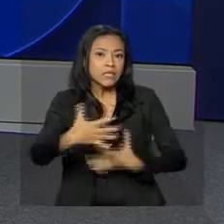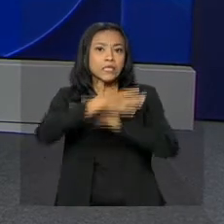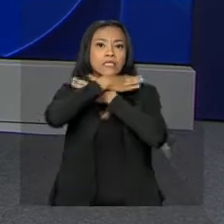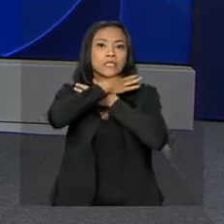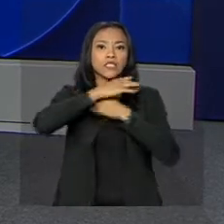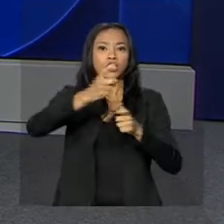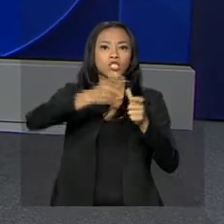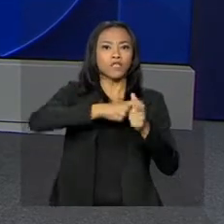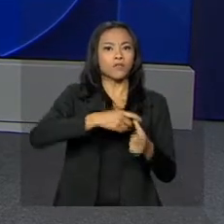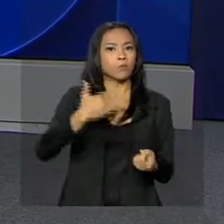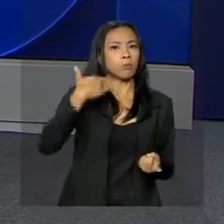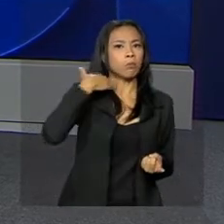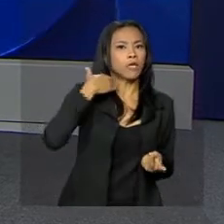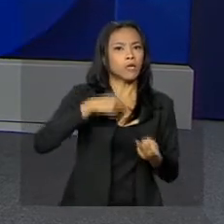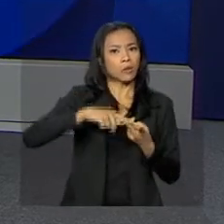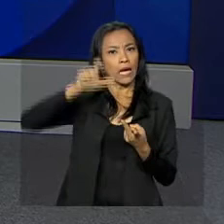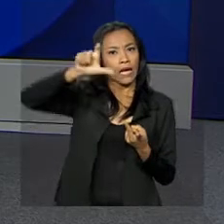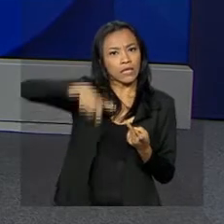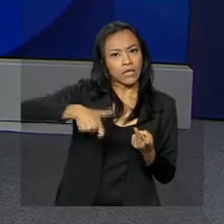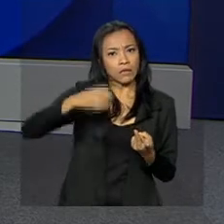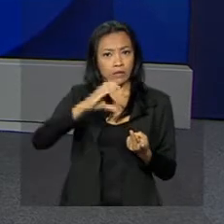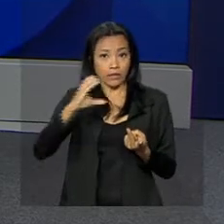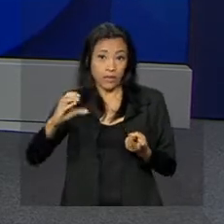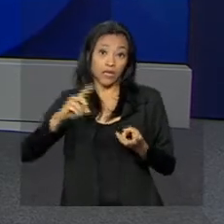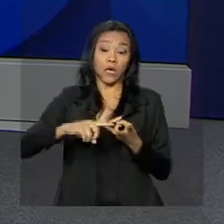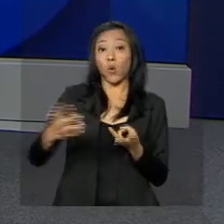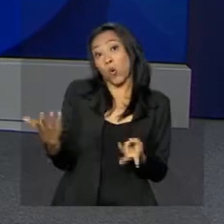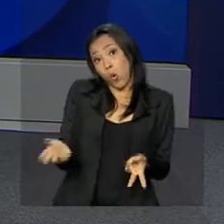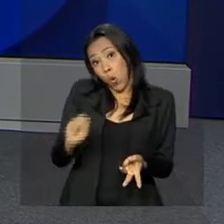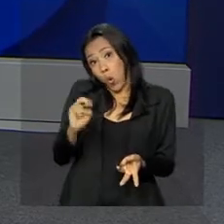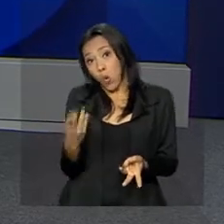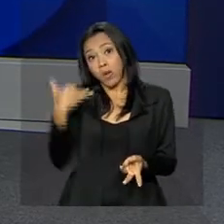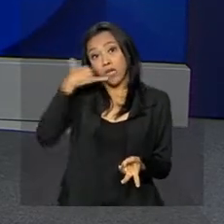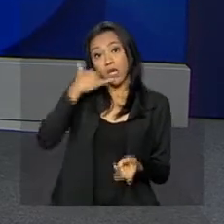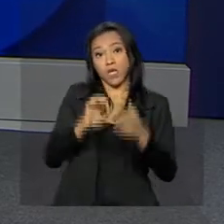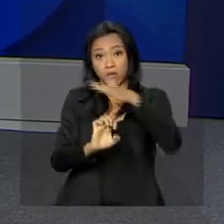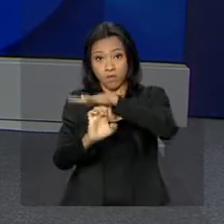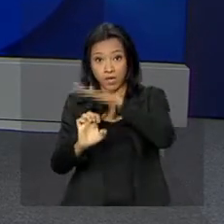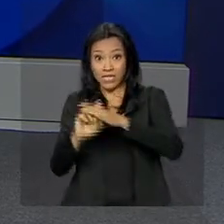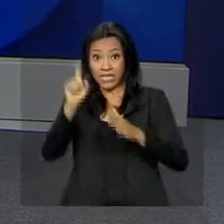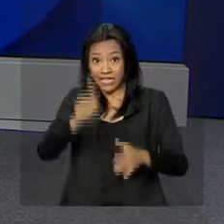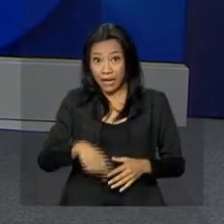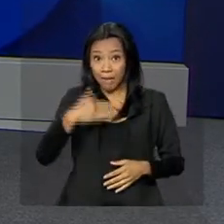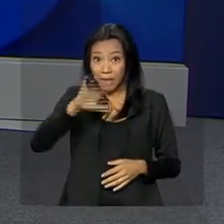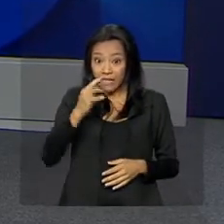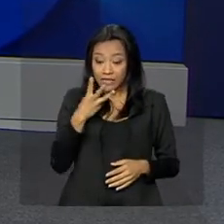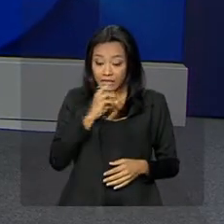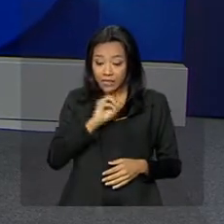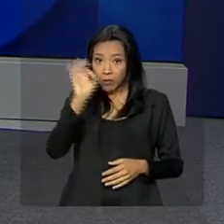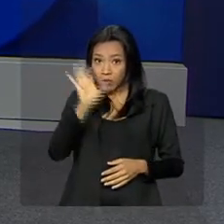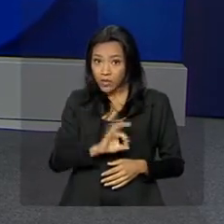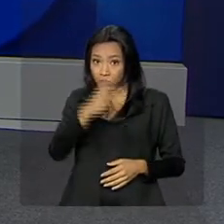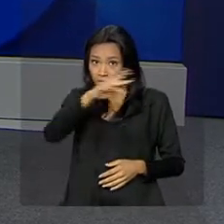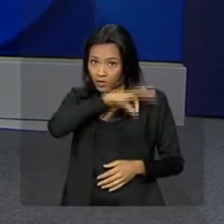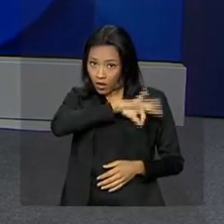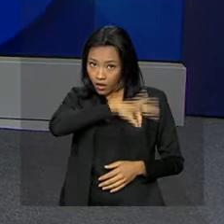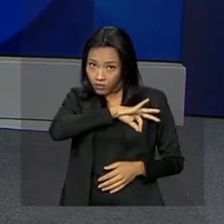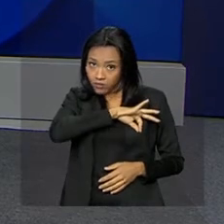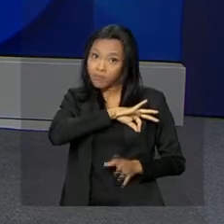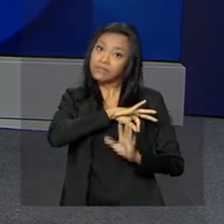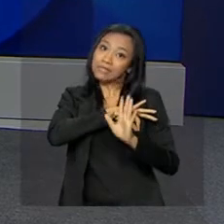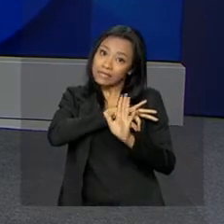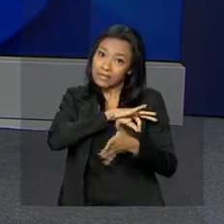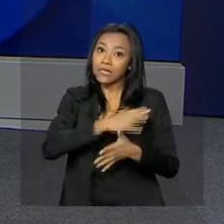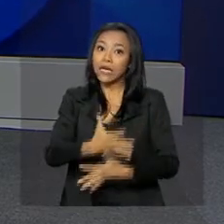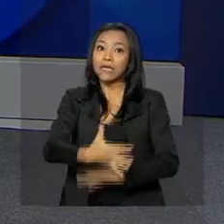bancos, no cartão de crédito e em empresas de telefonia que comprometem mais de 30% da sua renda, tudo indica que já se